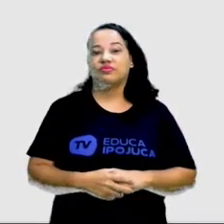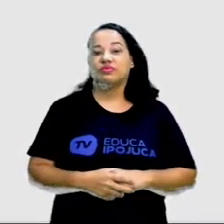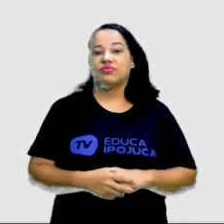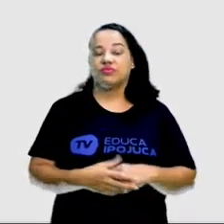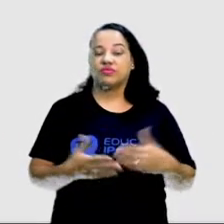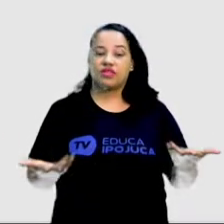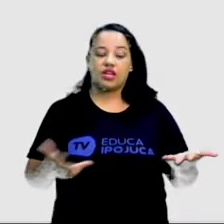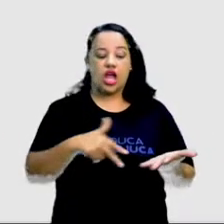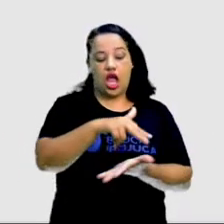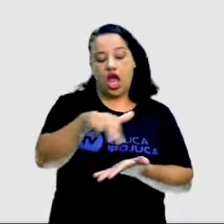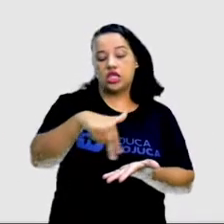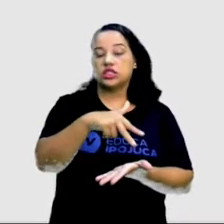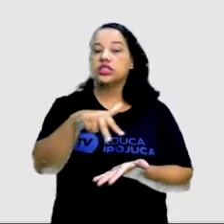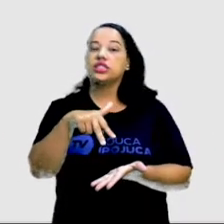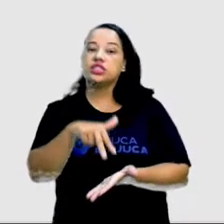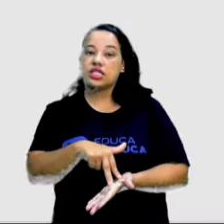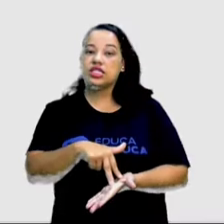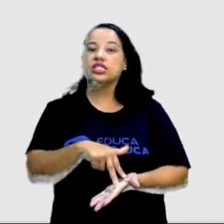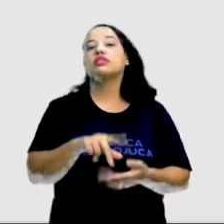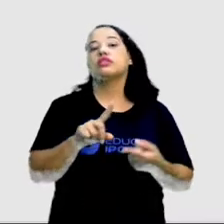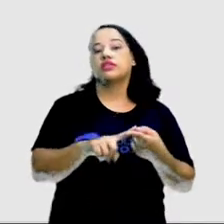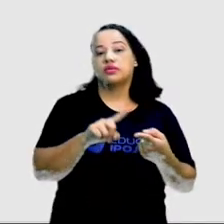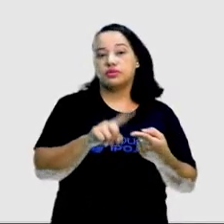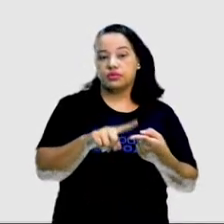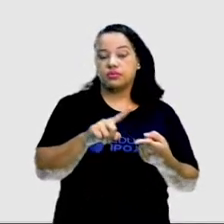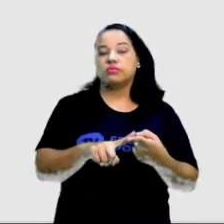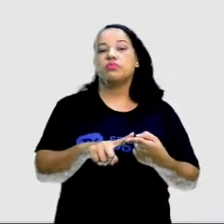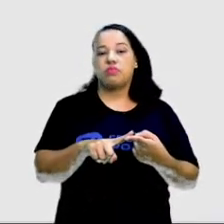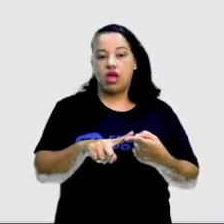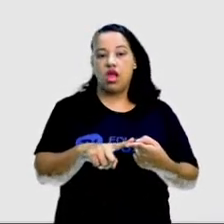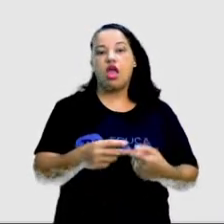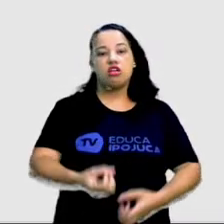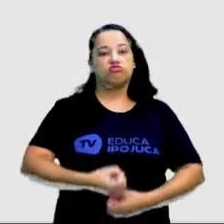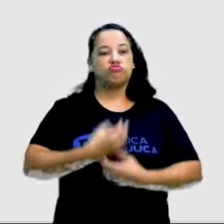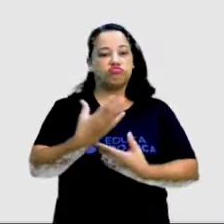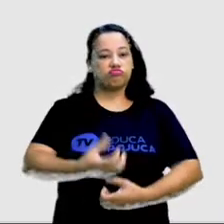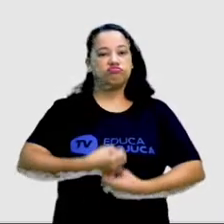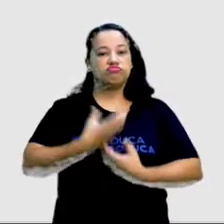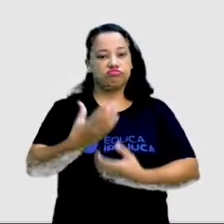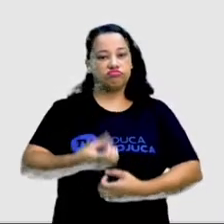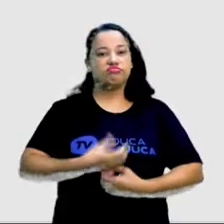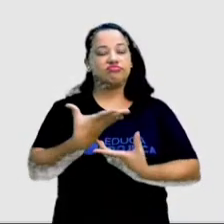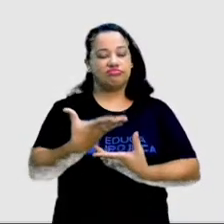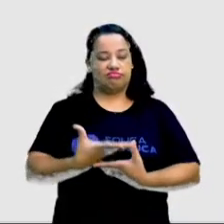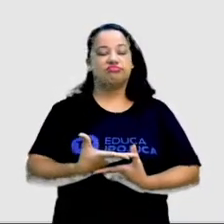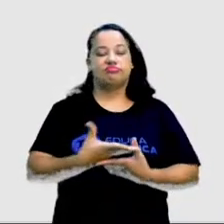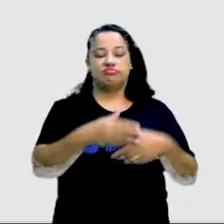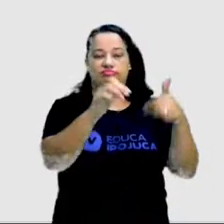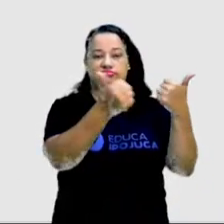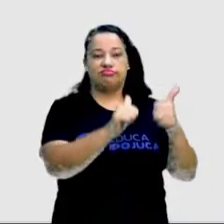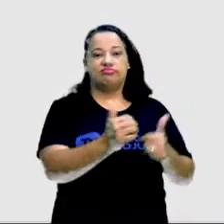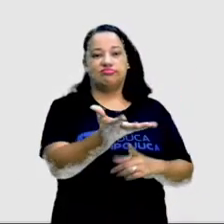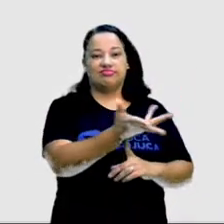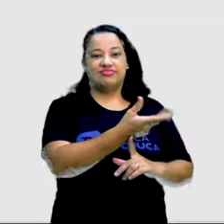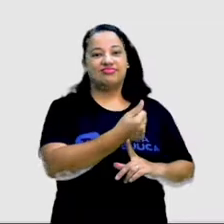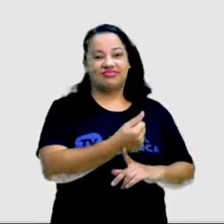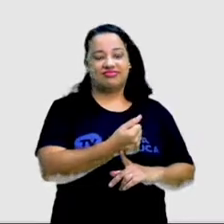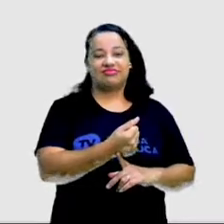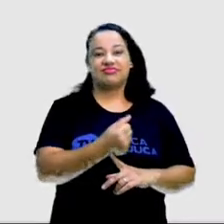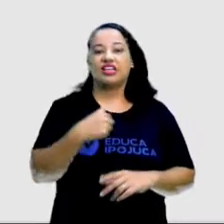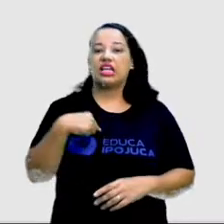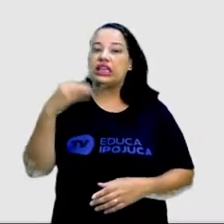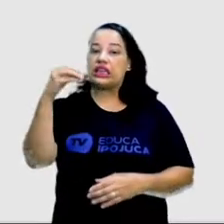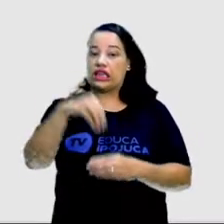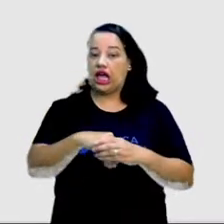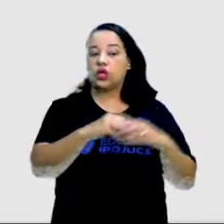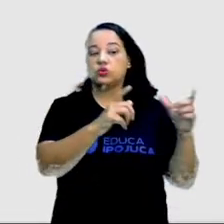A dança também é uma forma de expressão artística que está em diversos